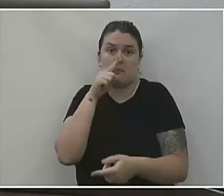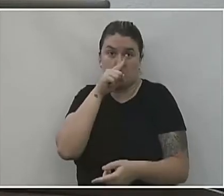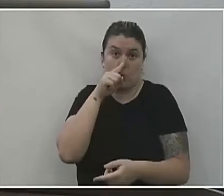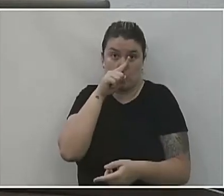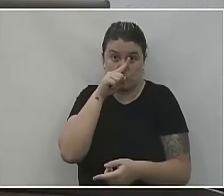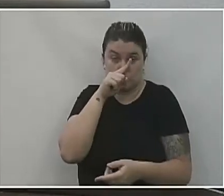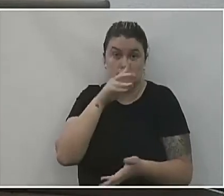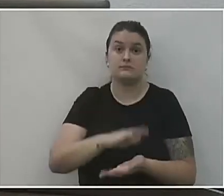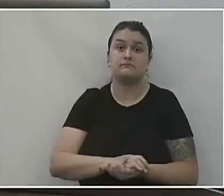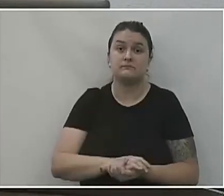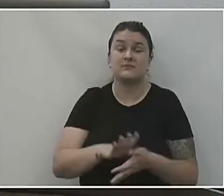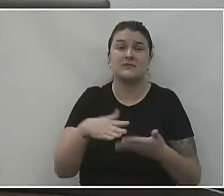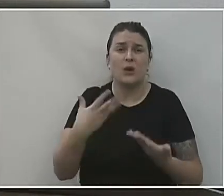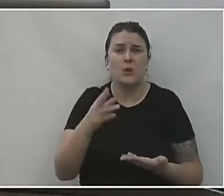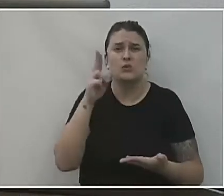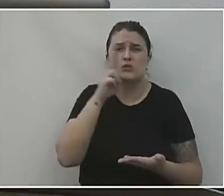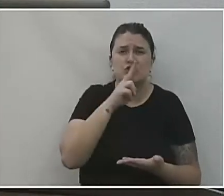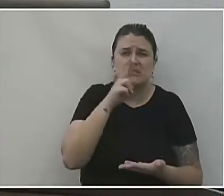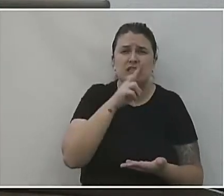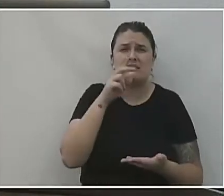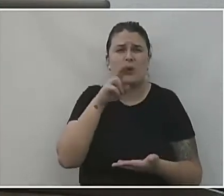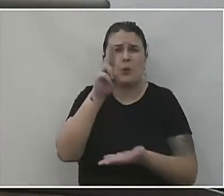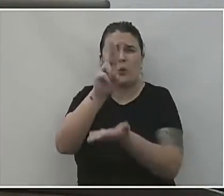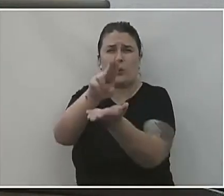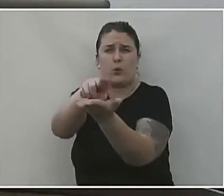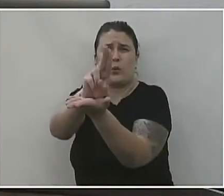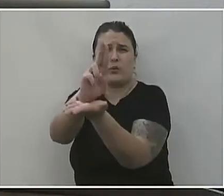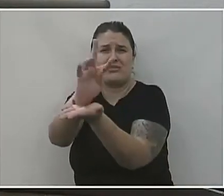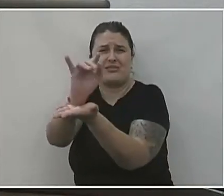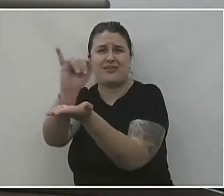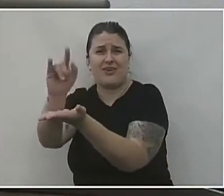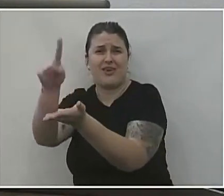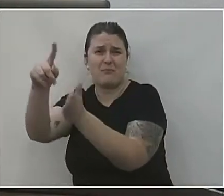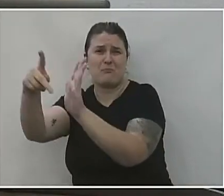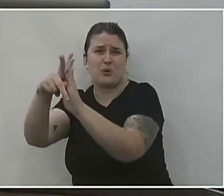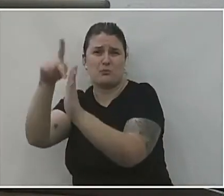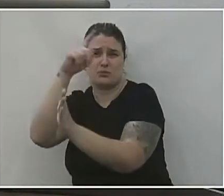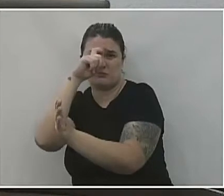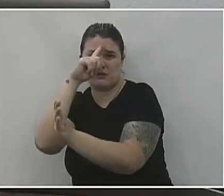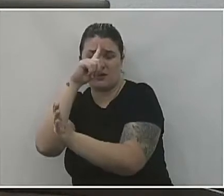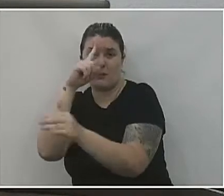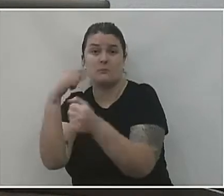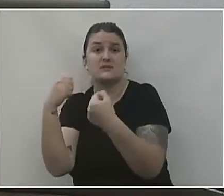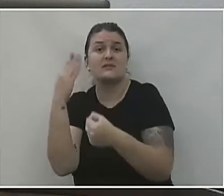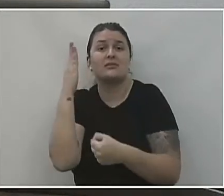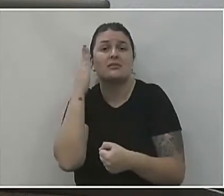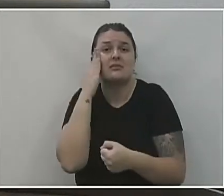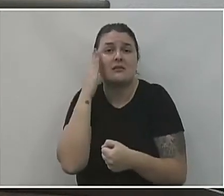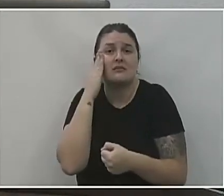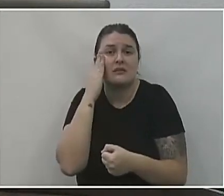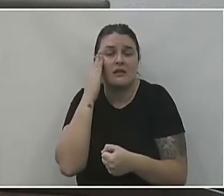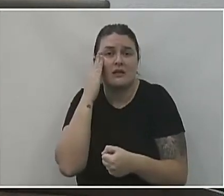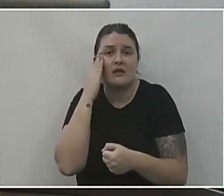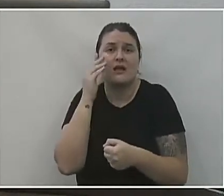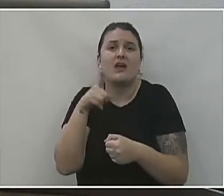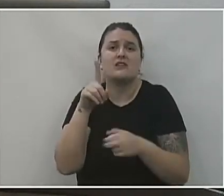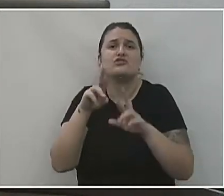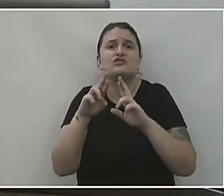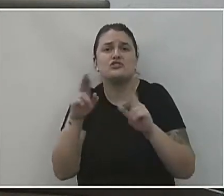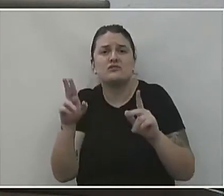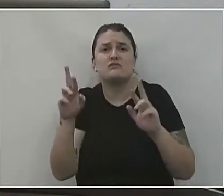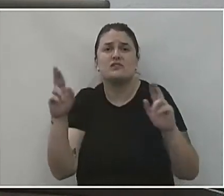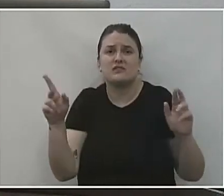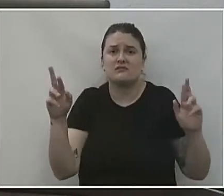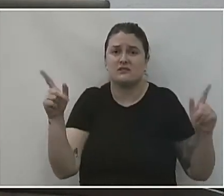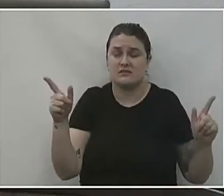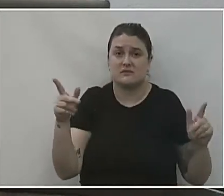essa situação de urgência e emergência é UTI, é hospital. Então, assim, a gente tem que entender a diferenciação